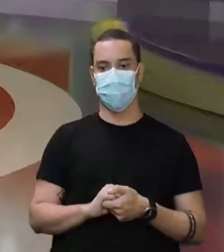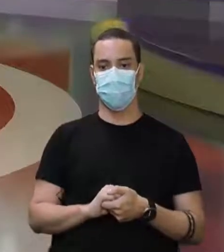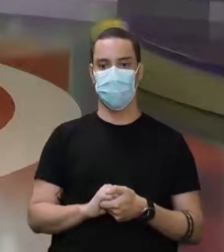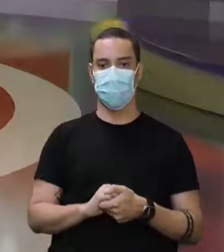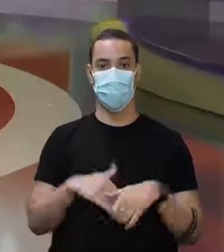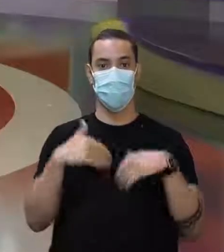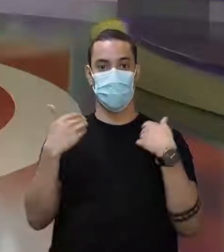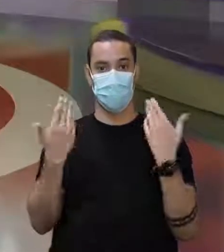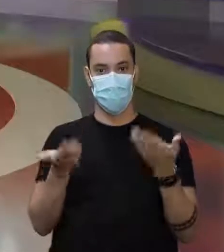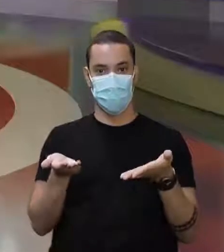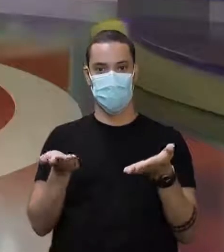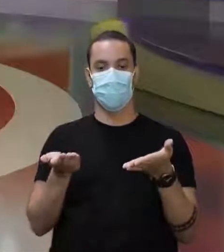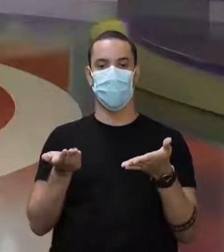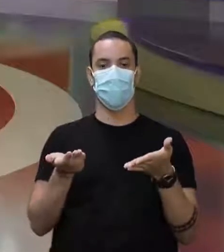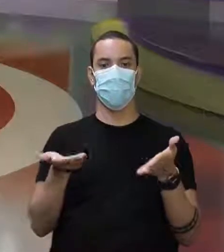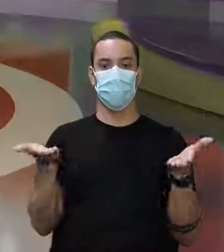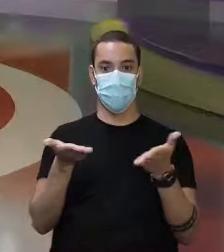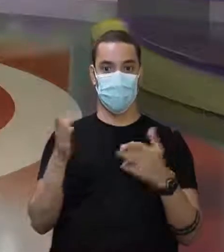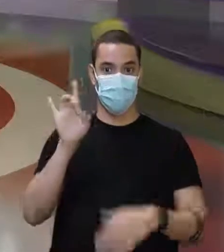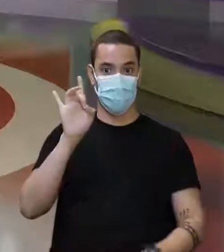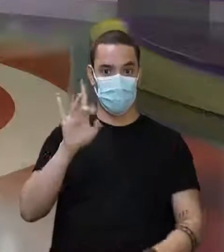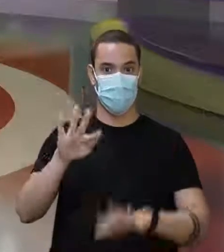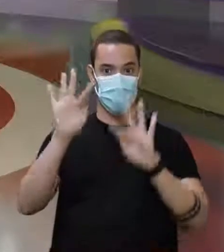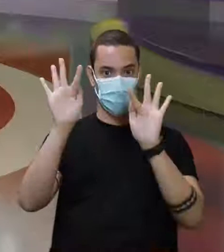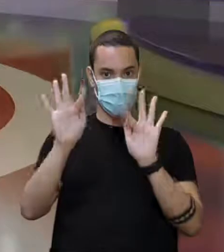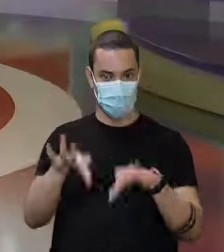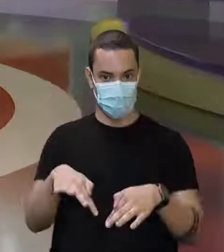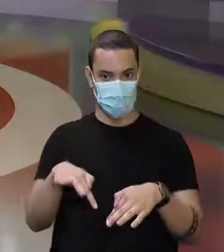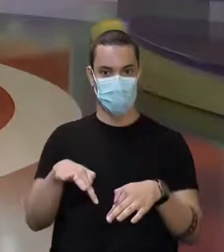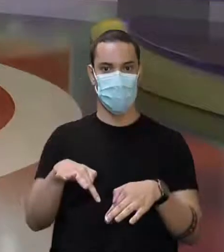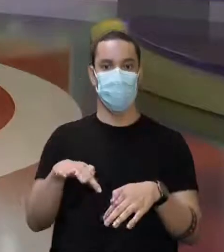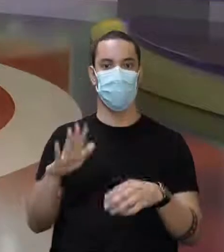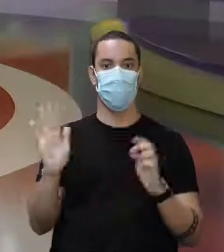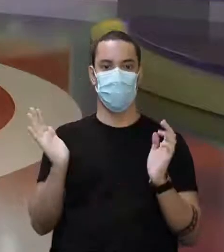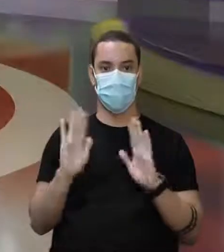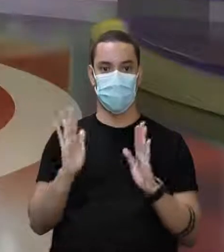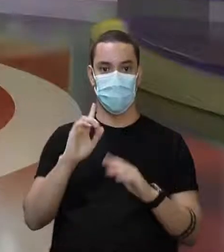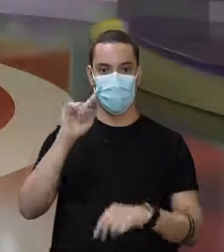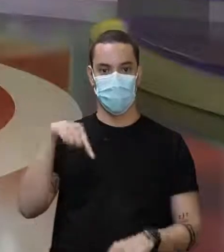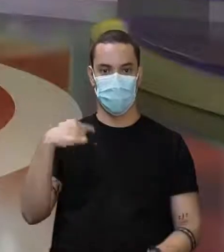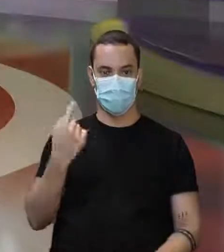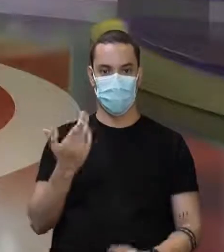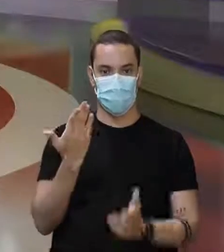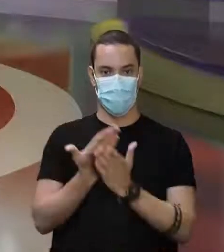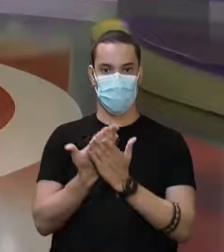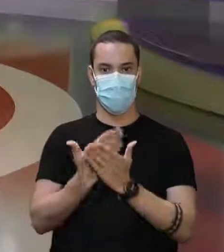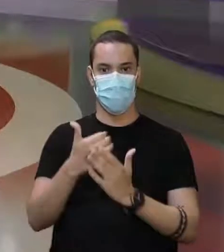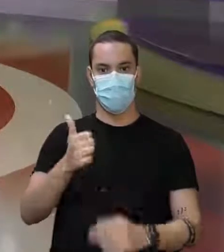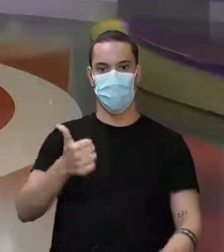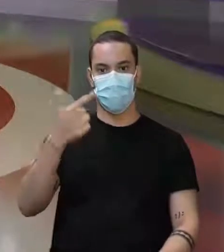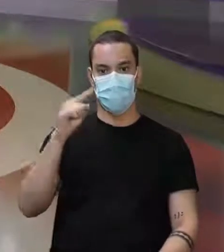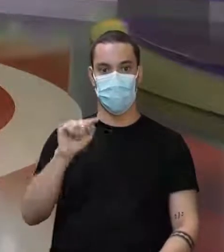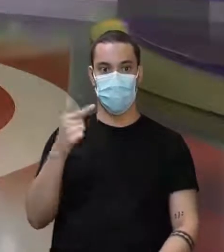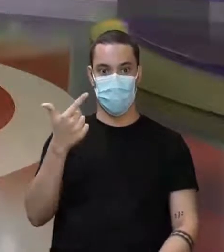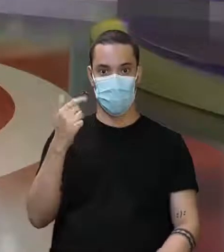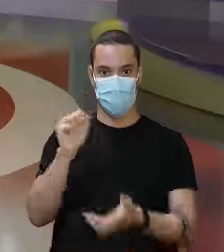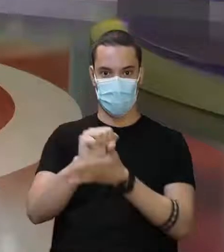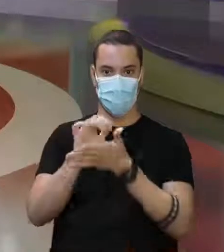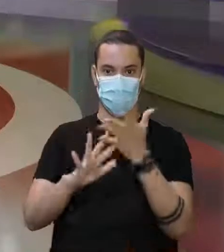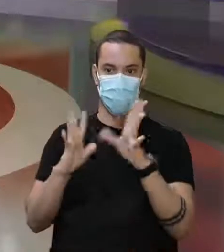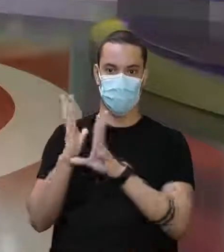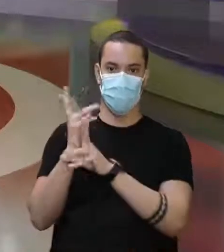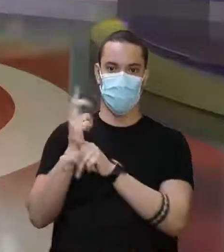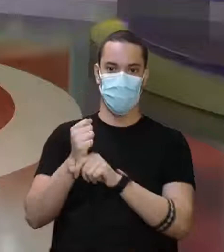And that's it for today, guys. Por hoje é só, pessoal. See you next class. Nossa aula 12.2 de review and